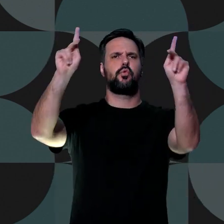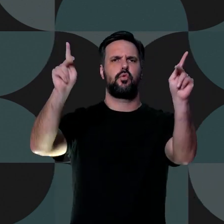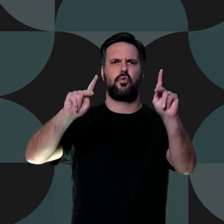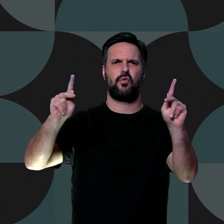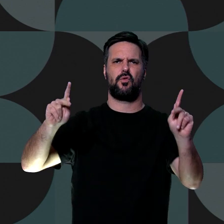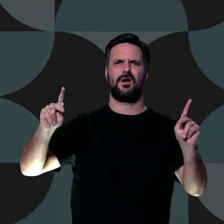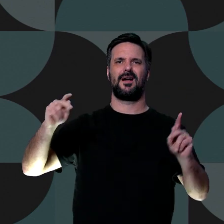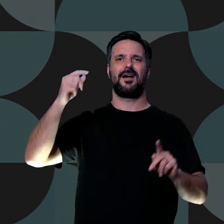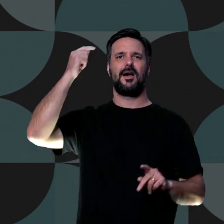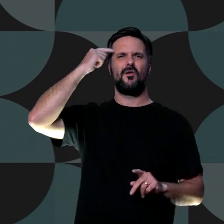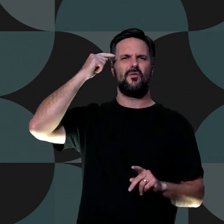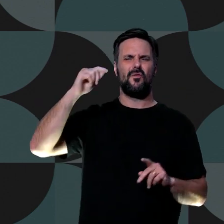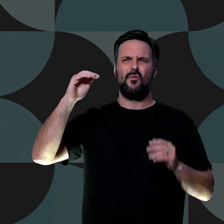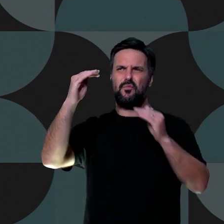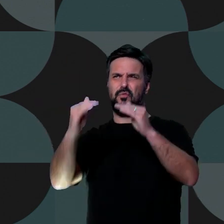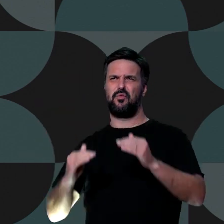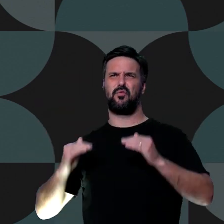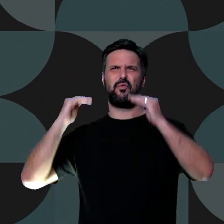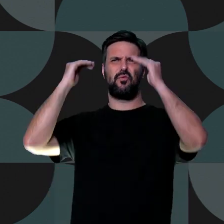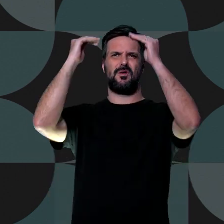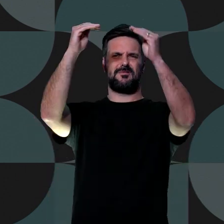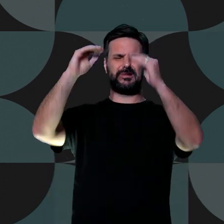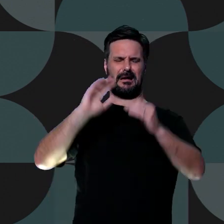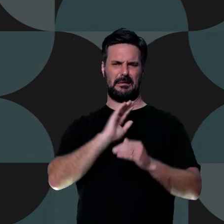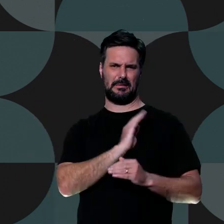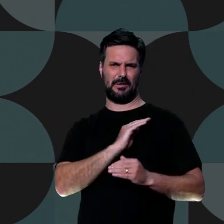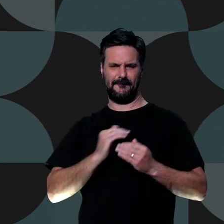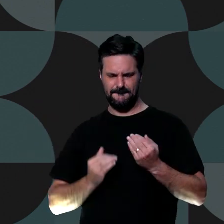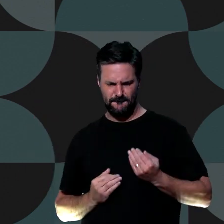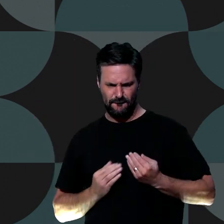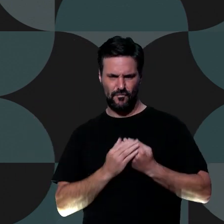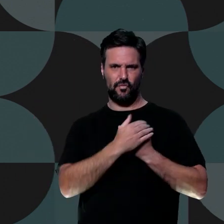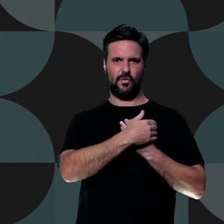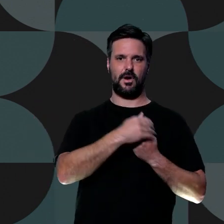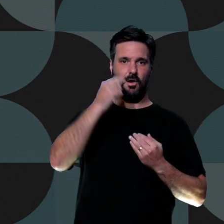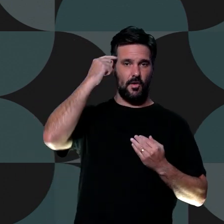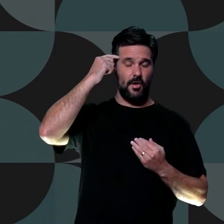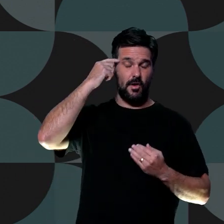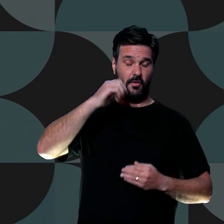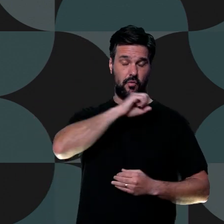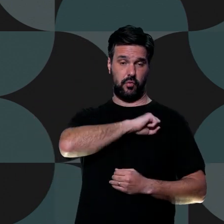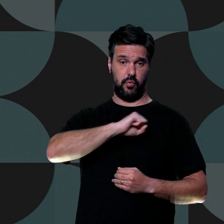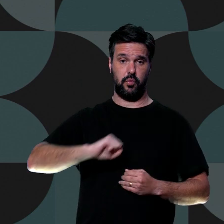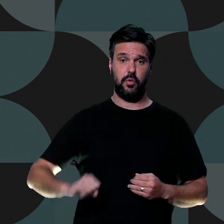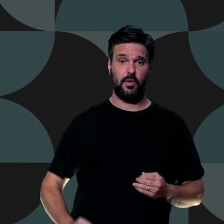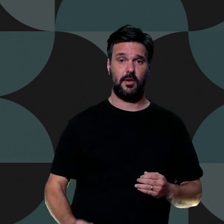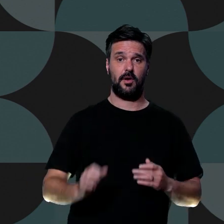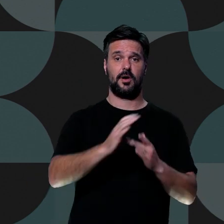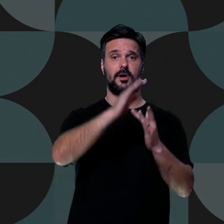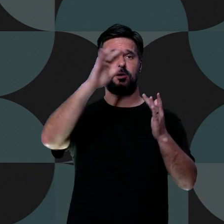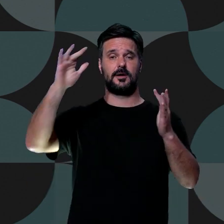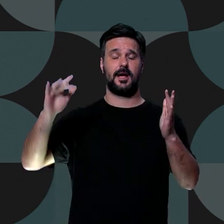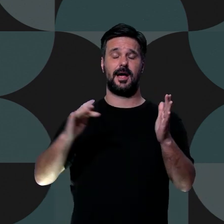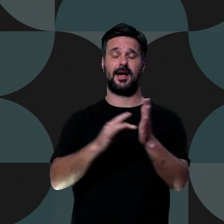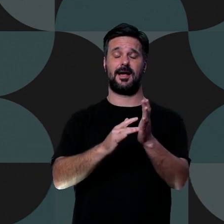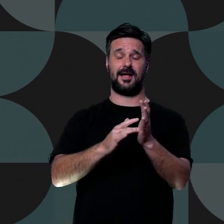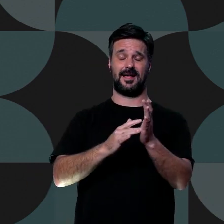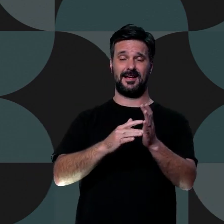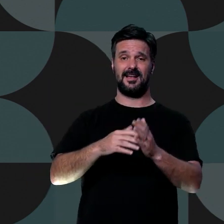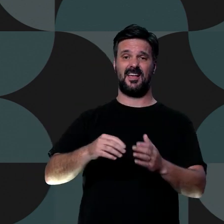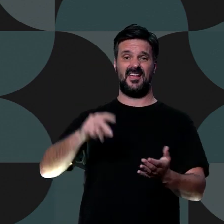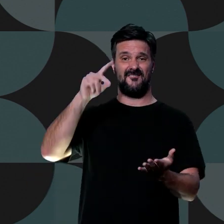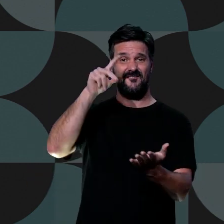todo o entendimento, guardará os seus corações e as suas mentes em Cristo Jesus. Finalmente, irmãos, tudo que for